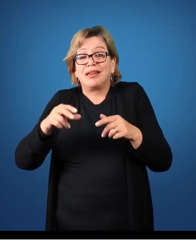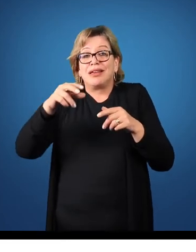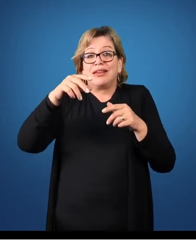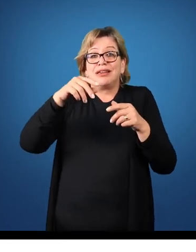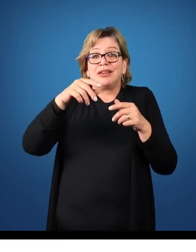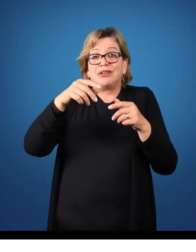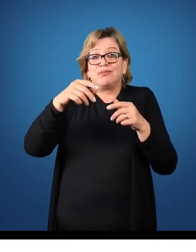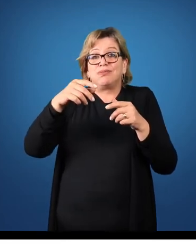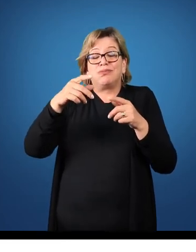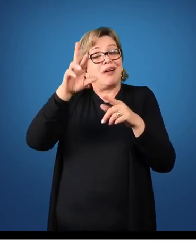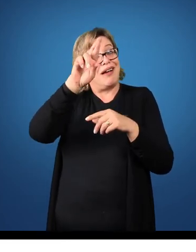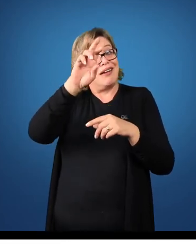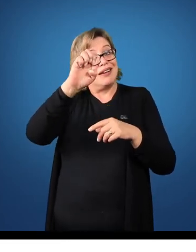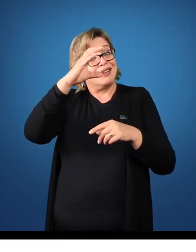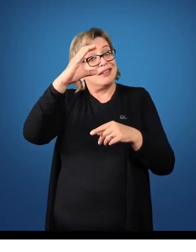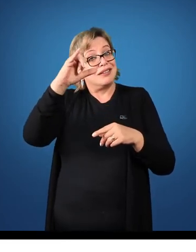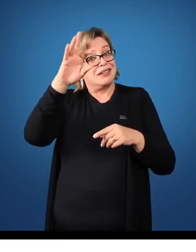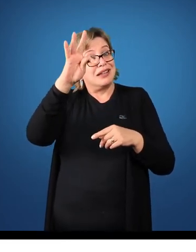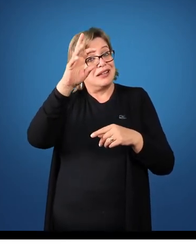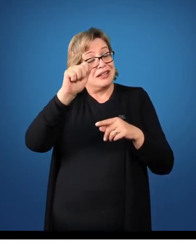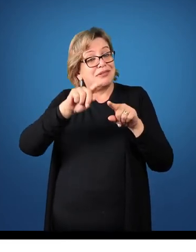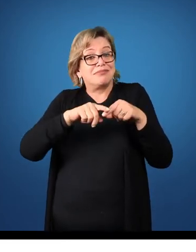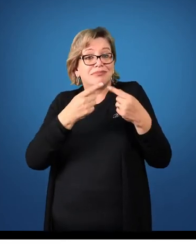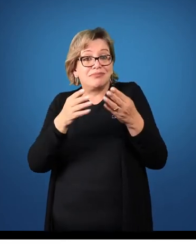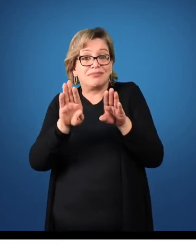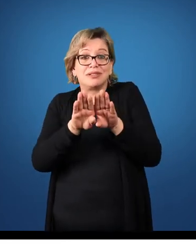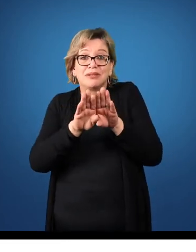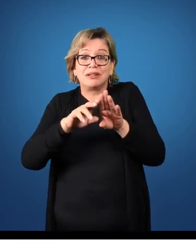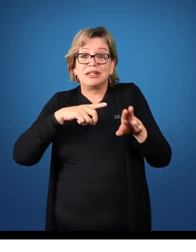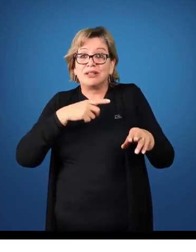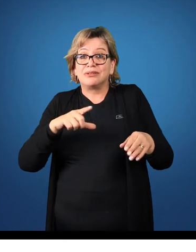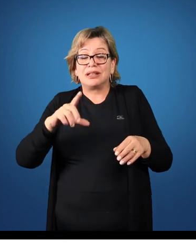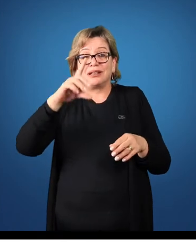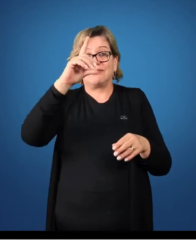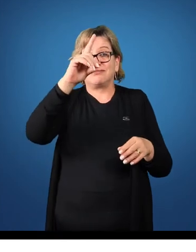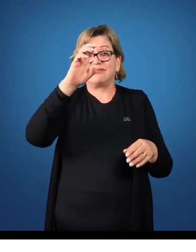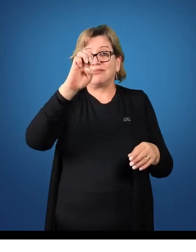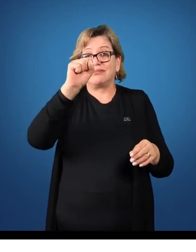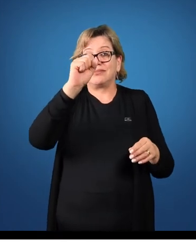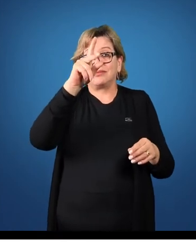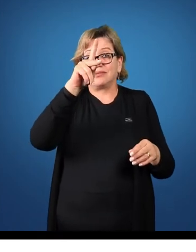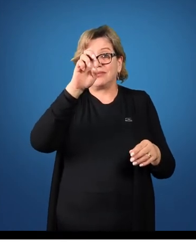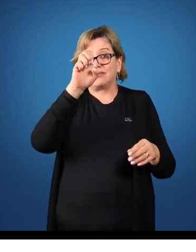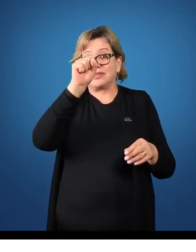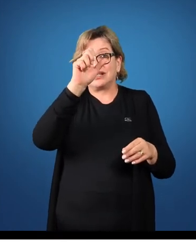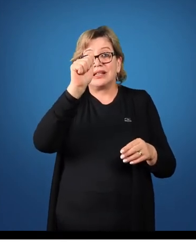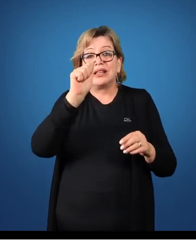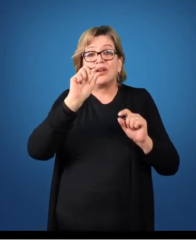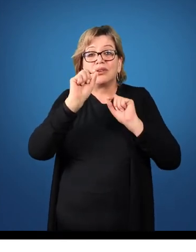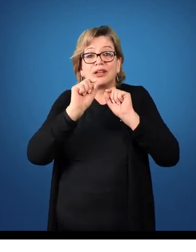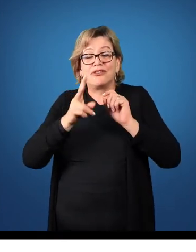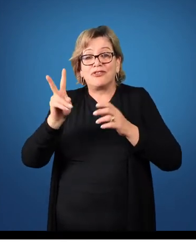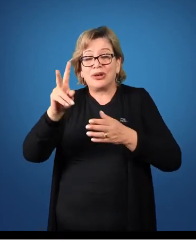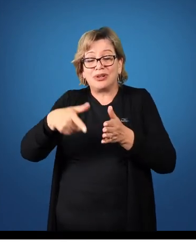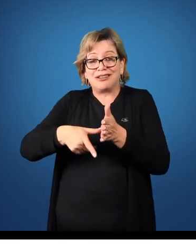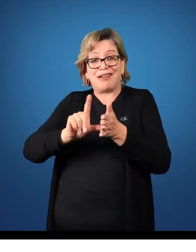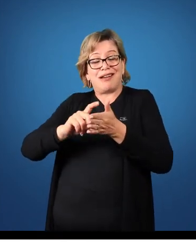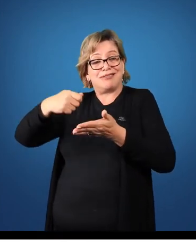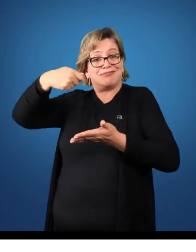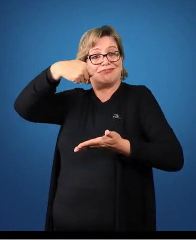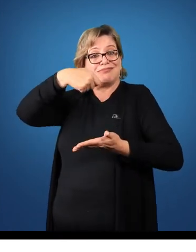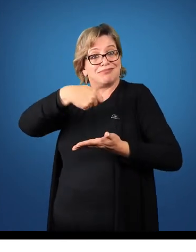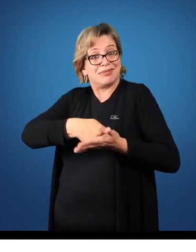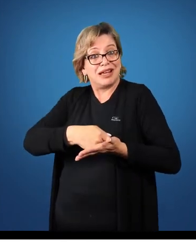para aquele rendimento que eu estou recebendo. O que é, então, esse rendimento? Esse valor que o cliente me